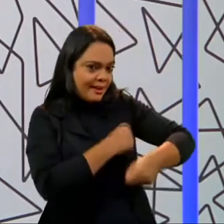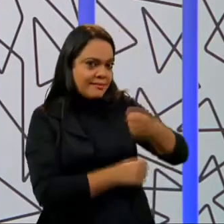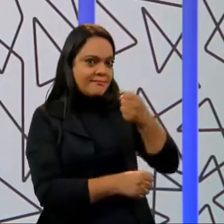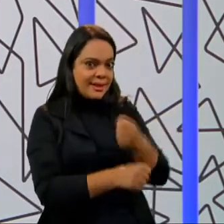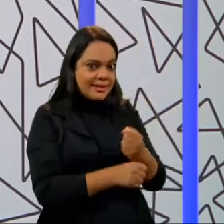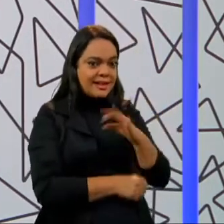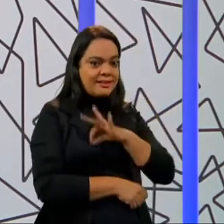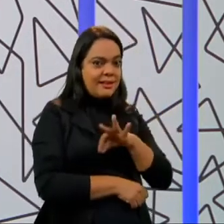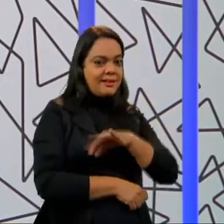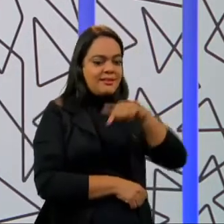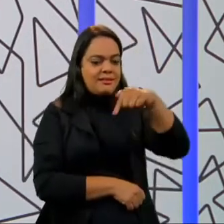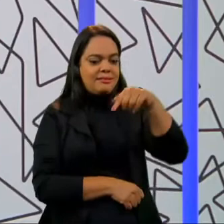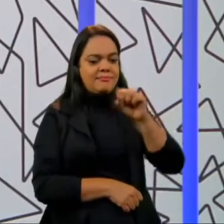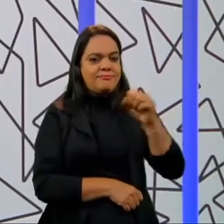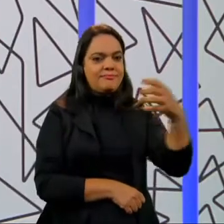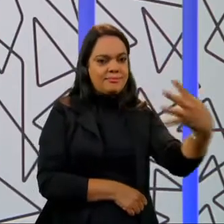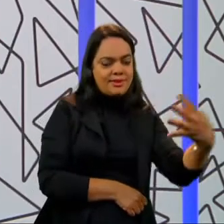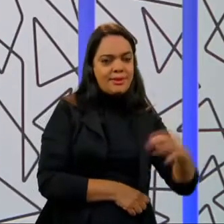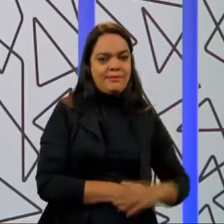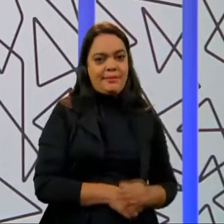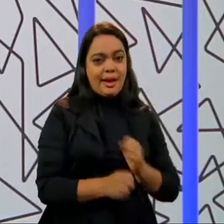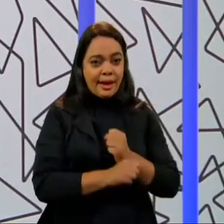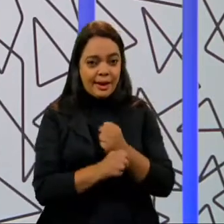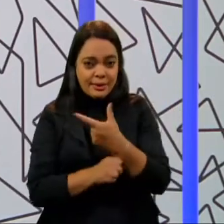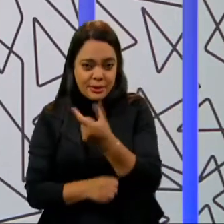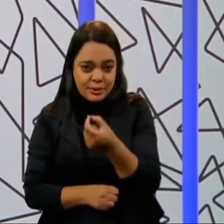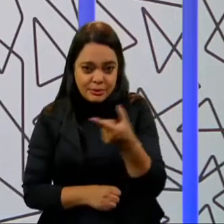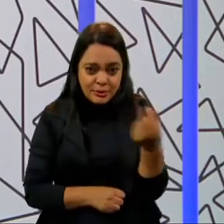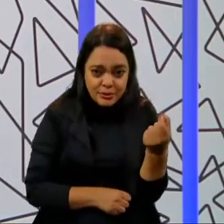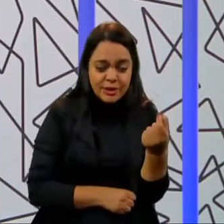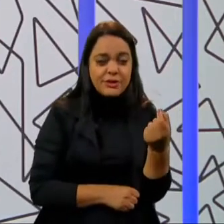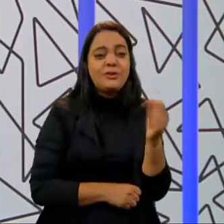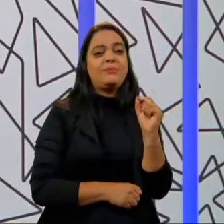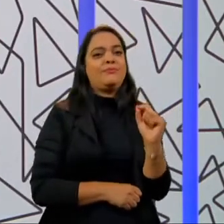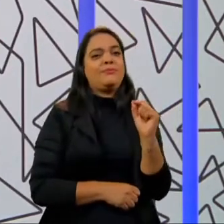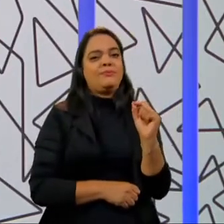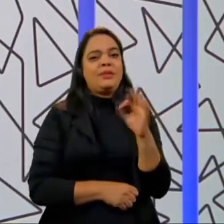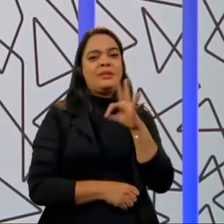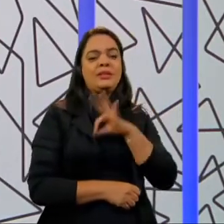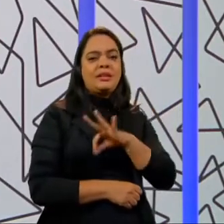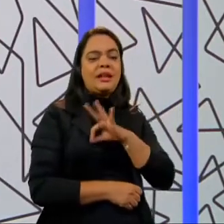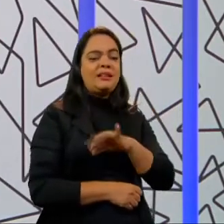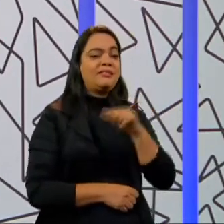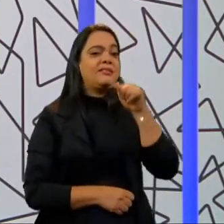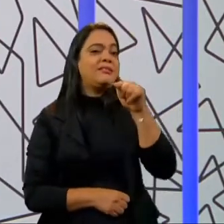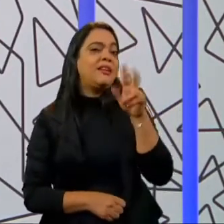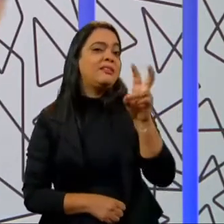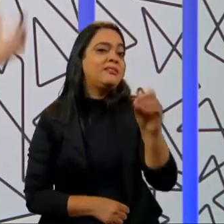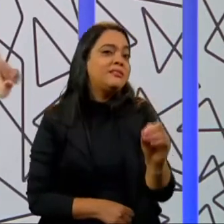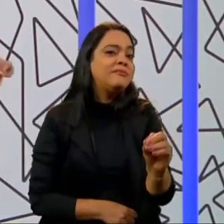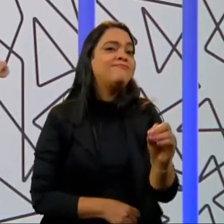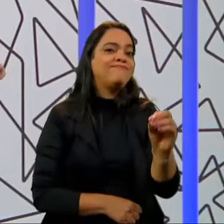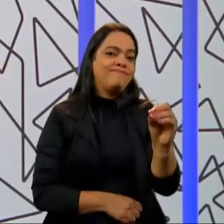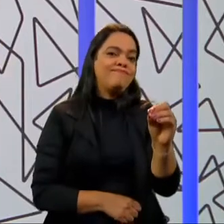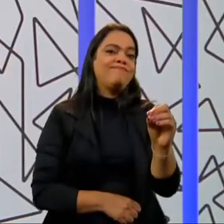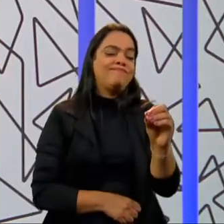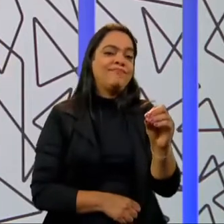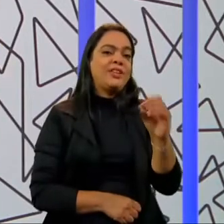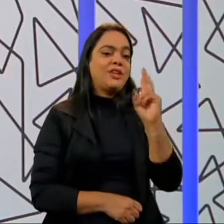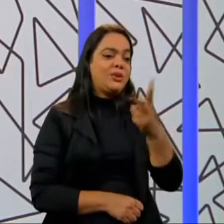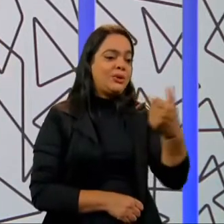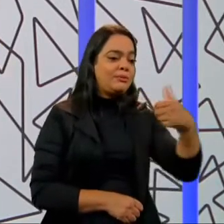784,00 e esse ano, esse ano que se passou, desculpe, R 750,00. Em 2019, R